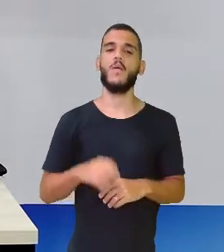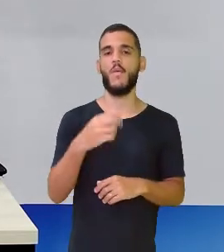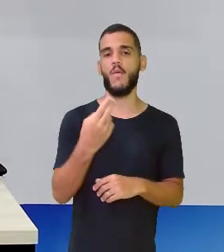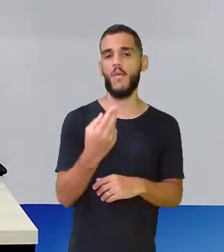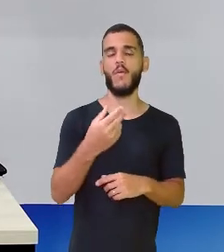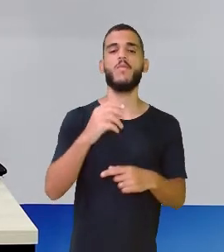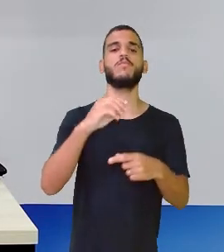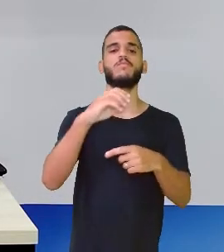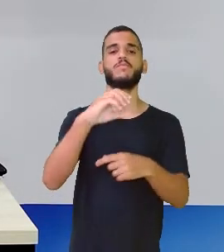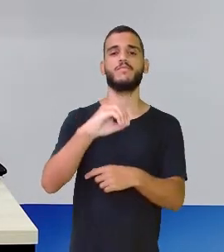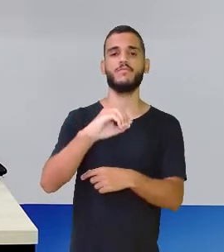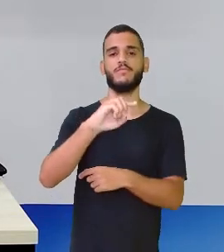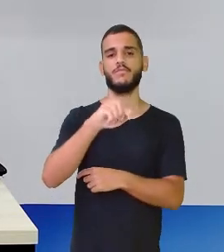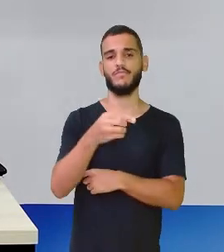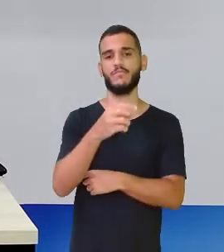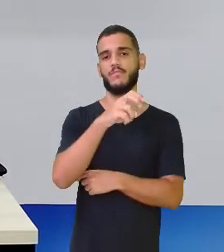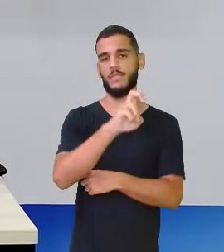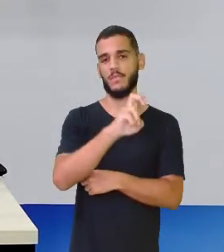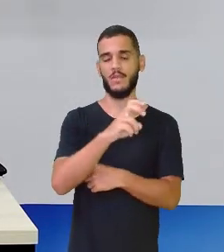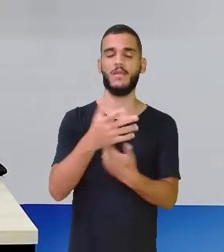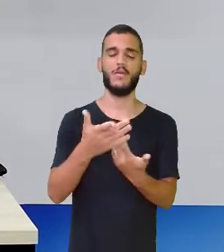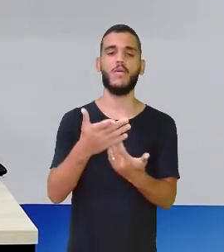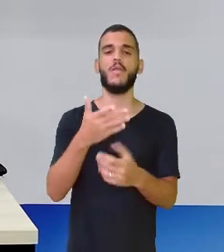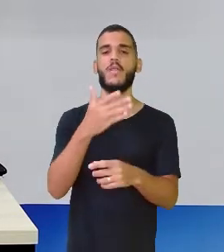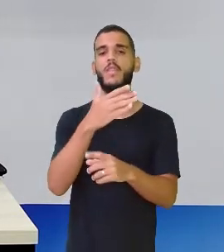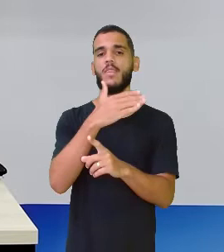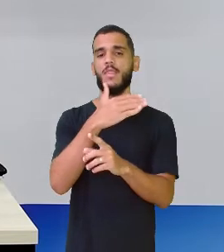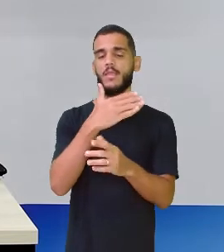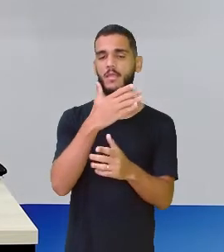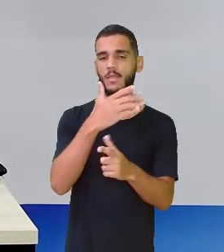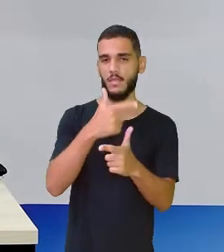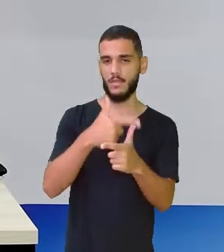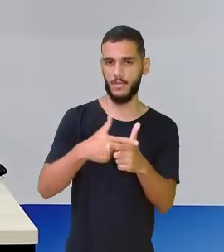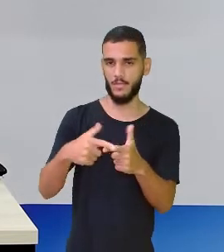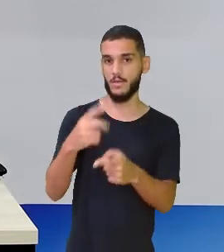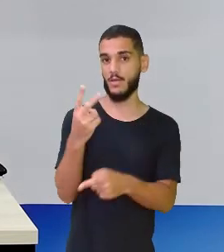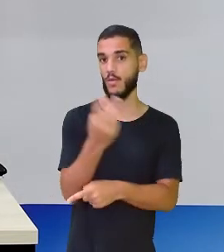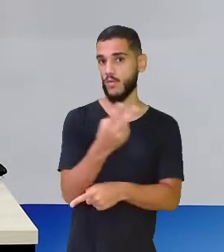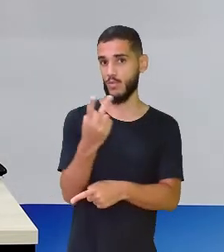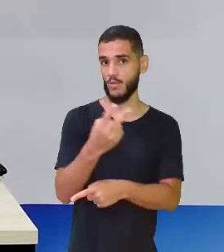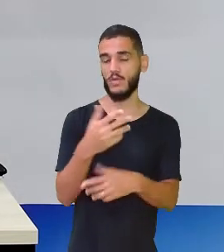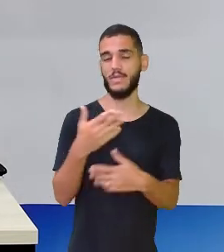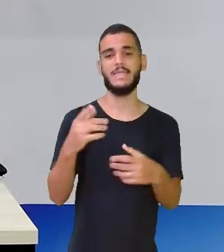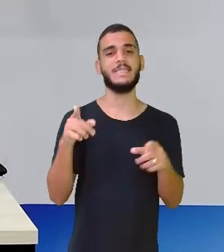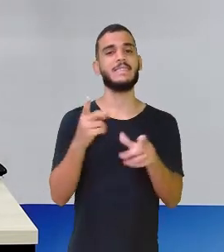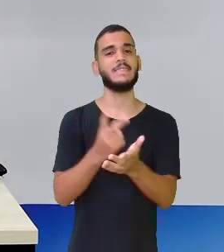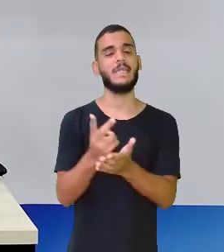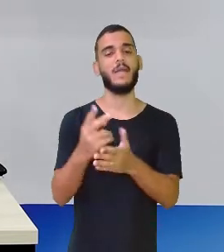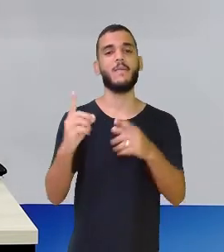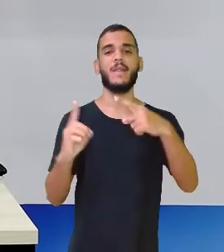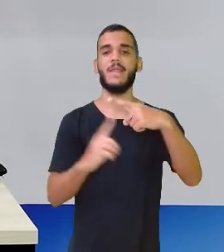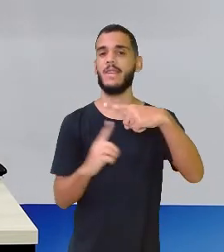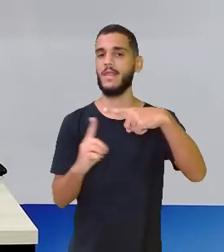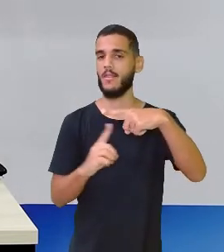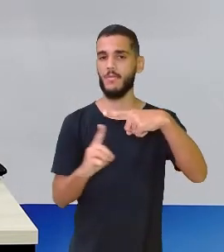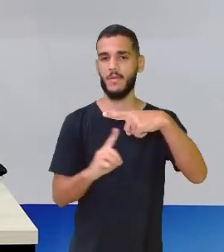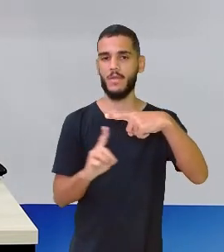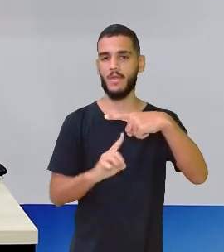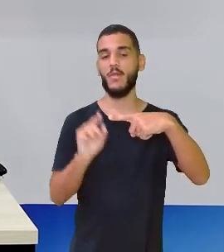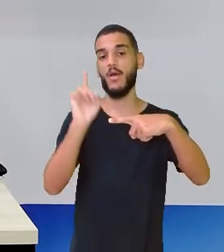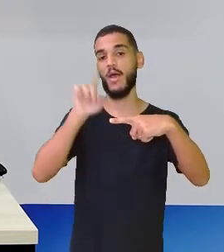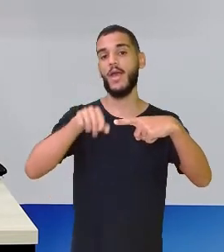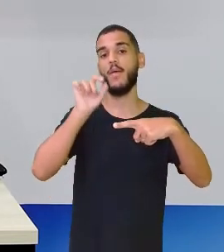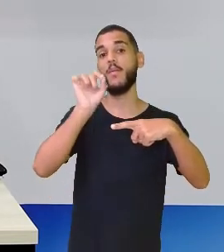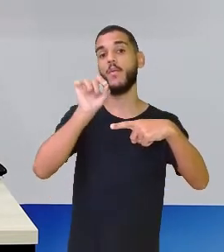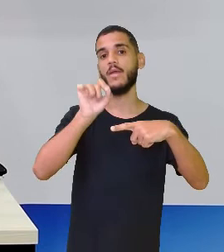Dividiria em duas partes. Preste atenção. O denominador é sempre a parte total que